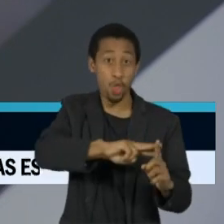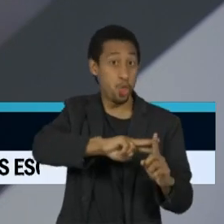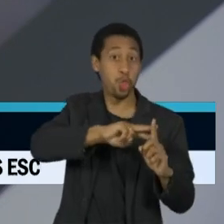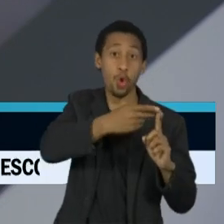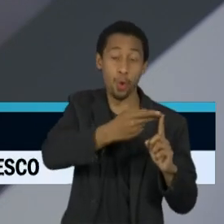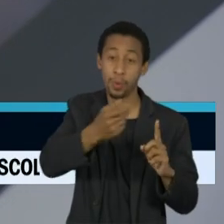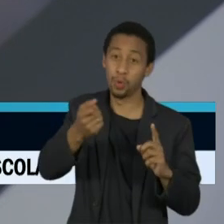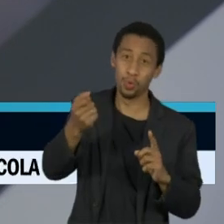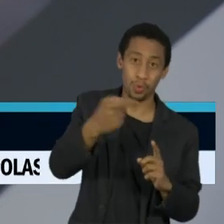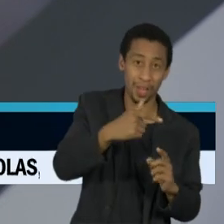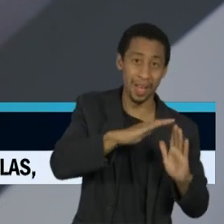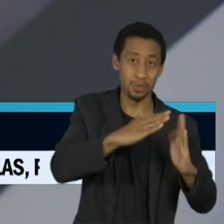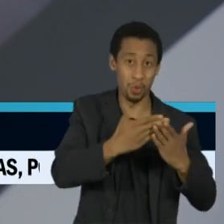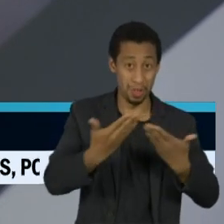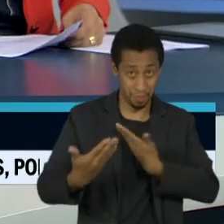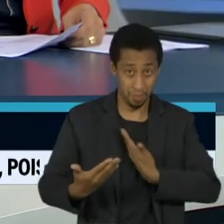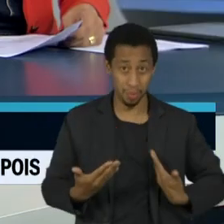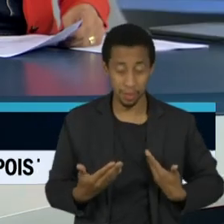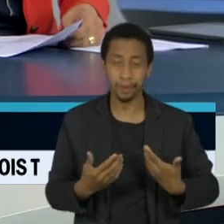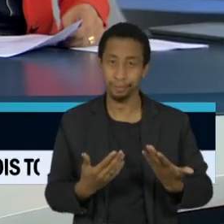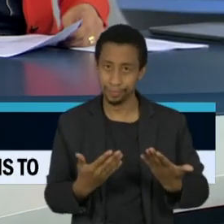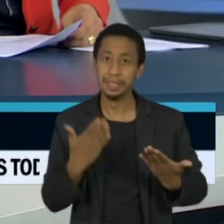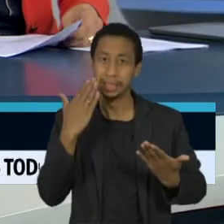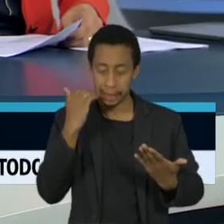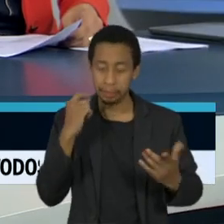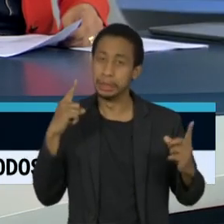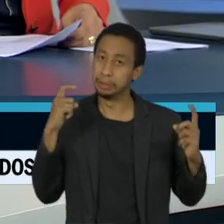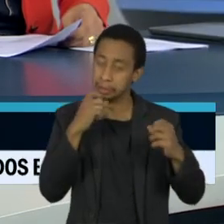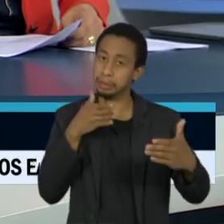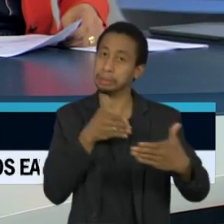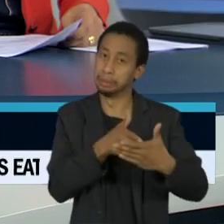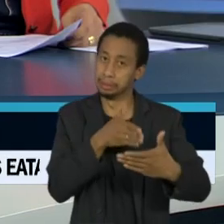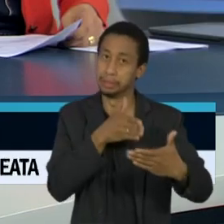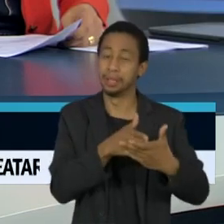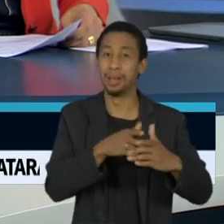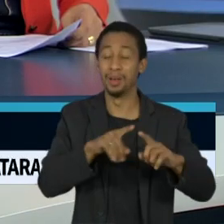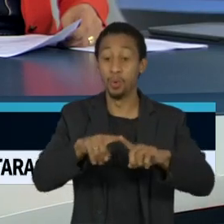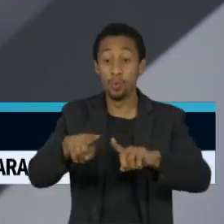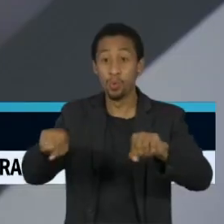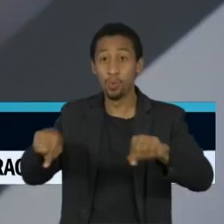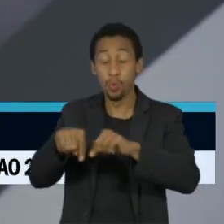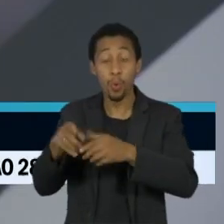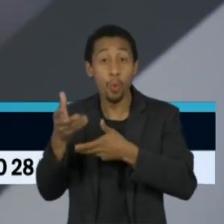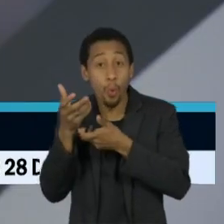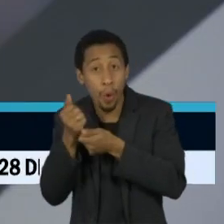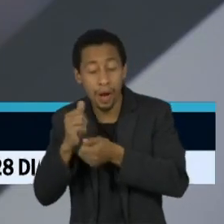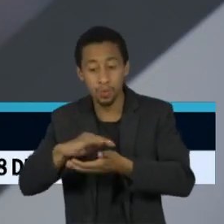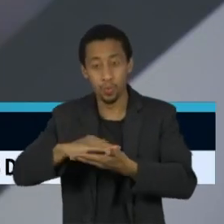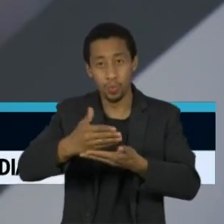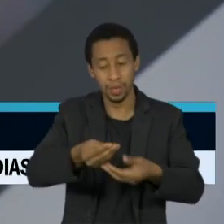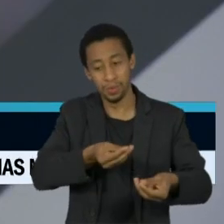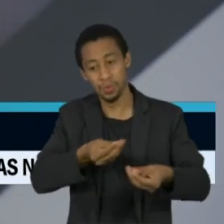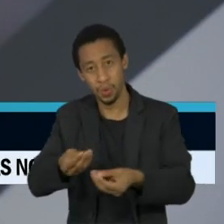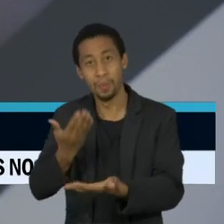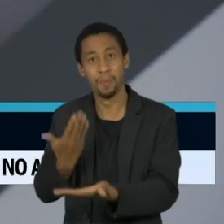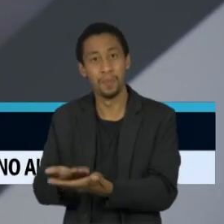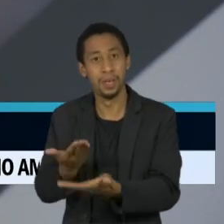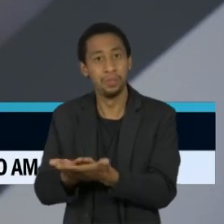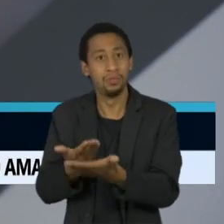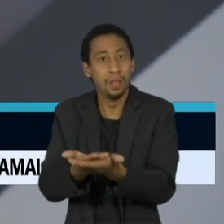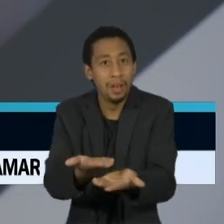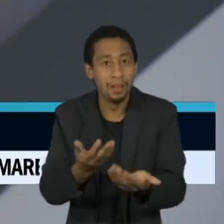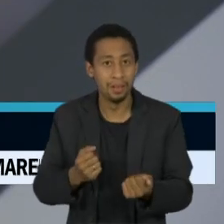estão vendo a dificuldade do seu filho e da sua filha, que tem um quarto para ele, um computador para ele, seguir os estudos.